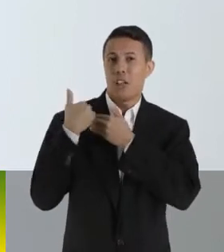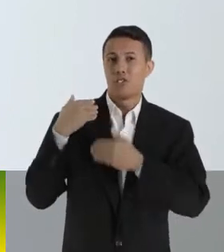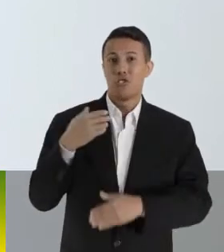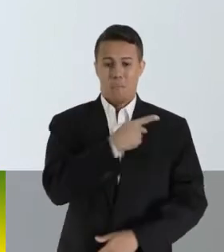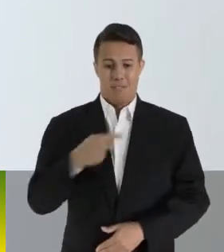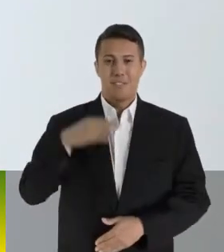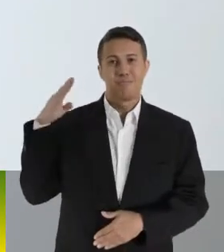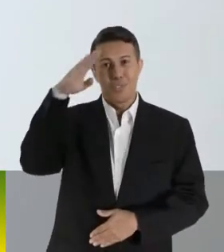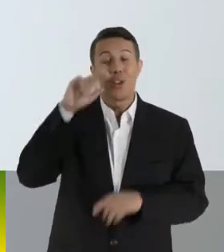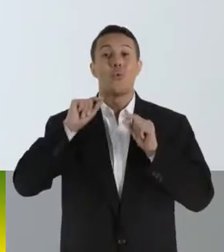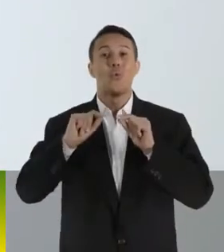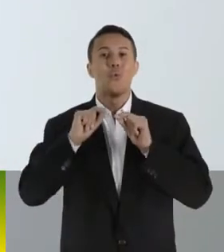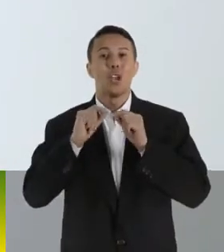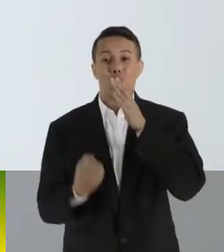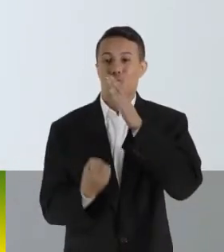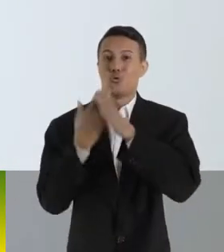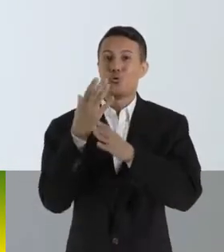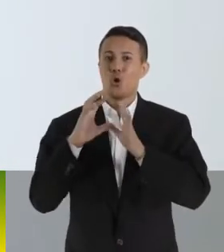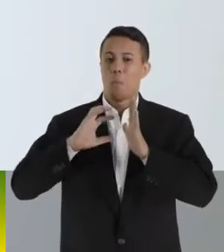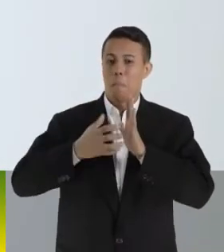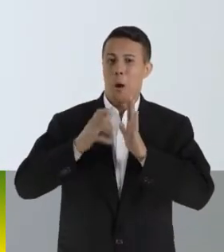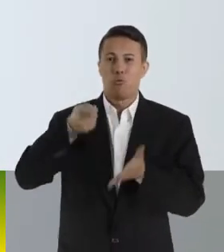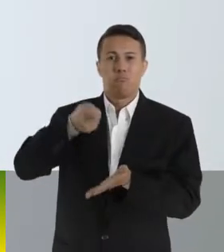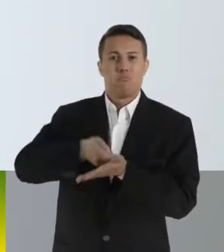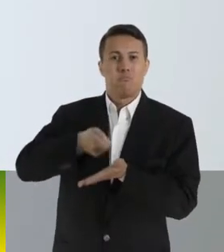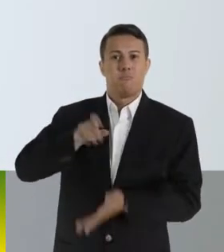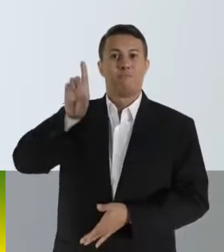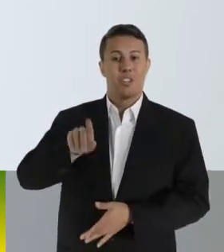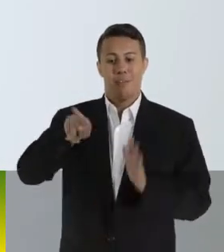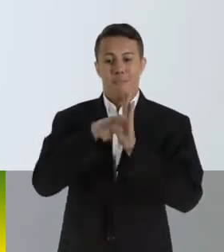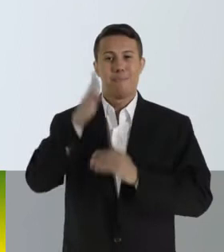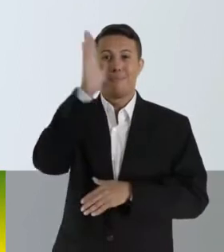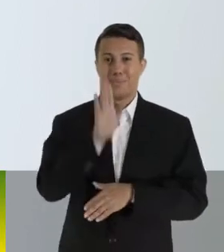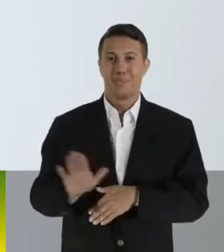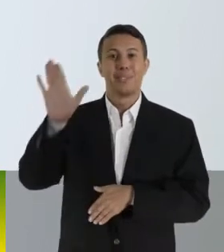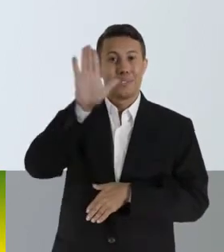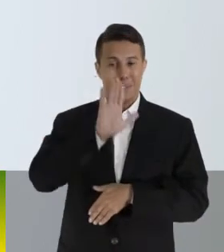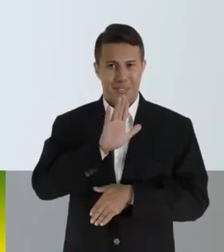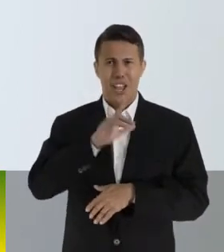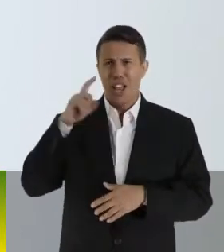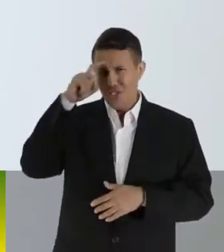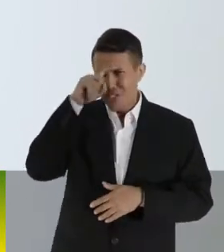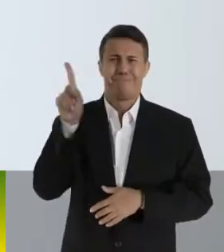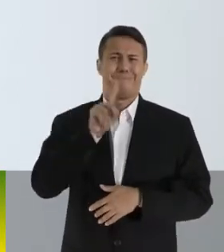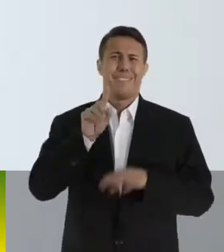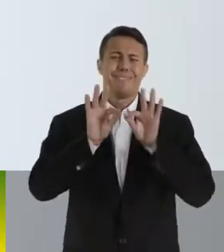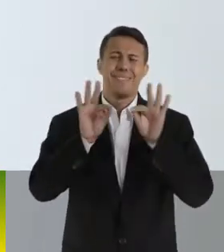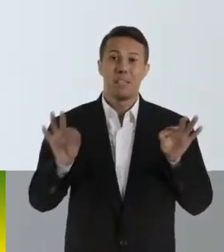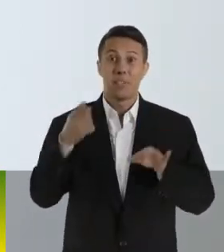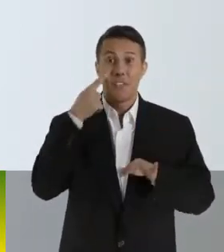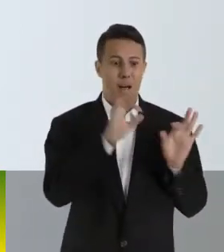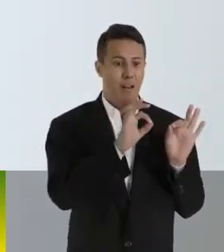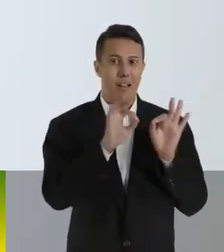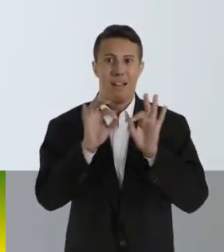missão dada pelo presidente Jair Bolsonaro. Formar o maior partido conservador de direita do Brasil. E não é